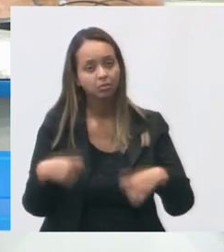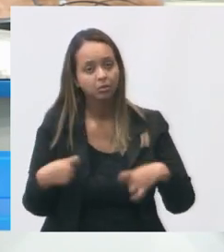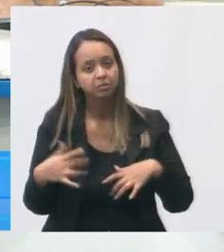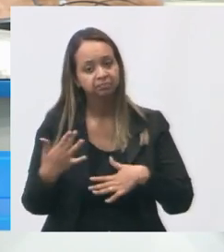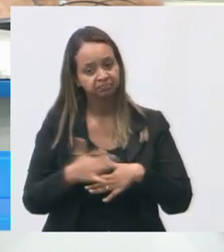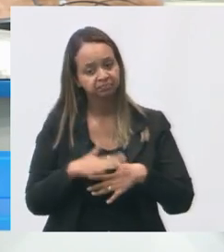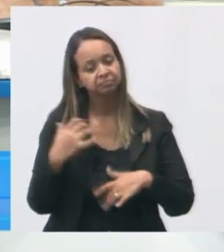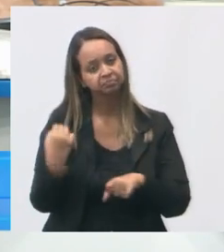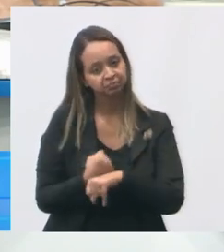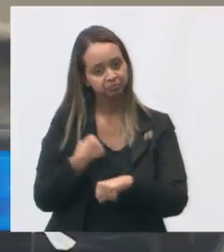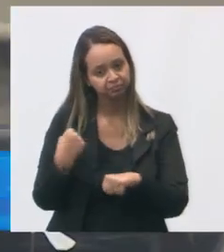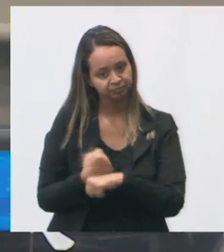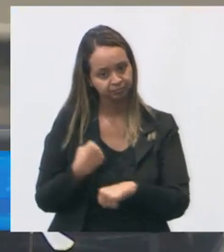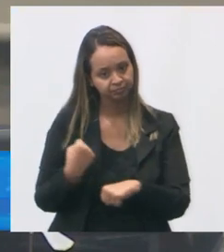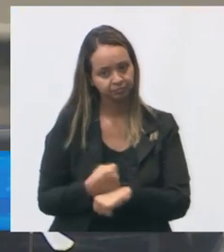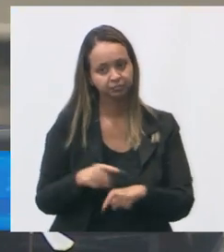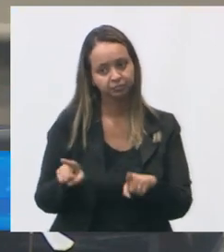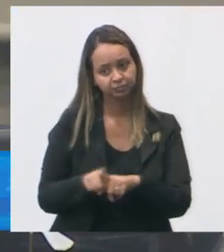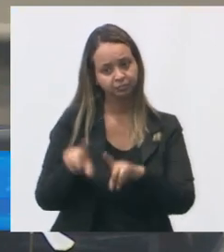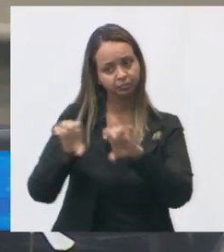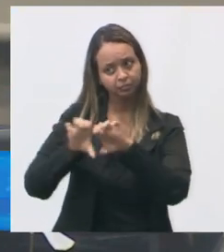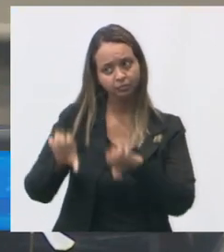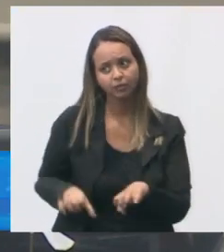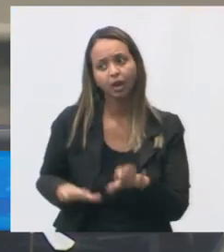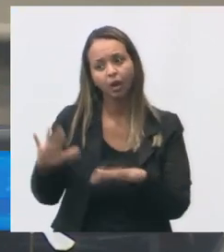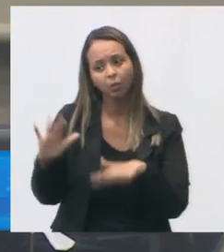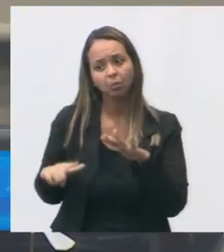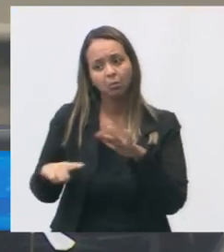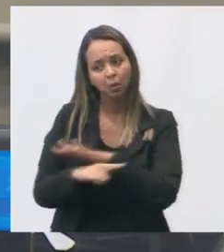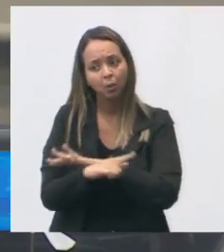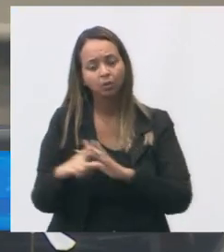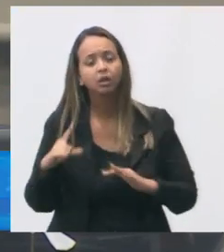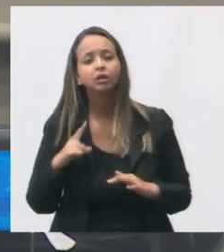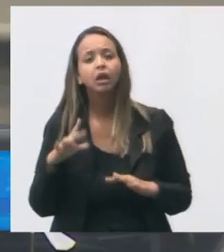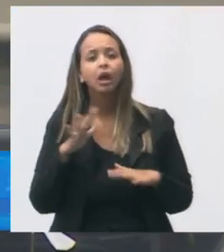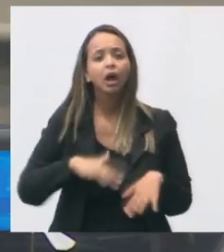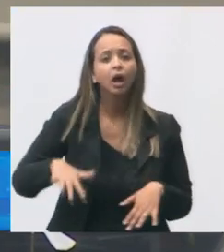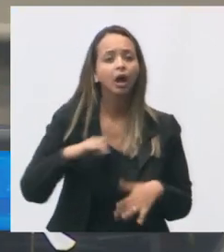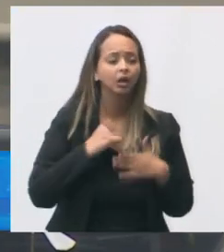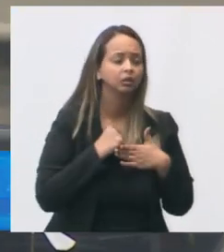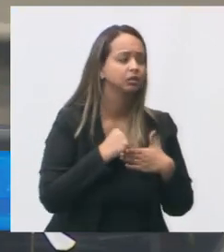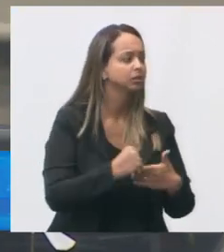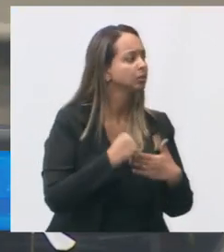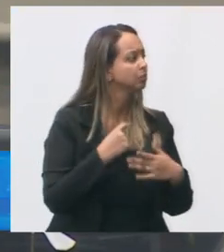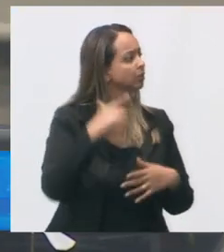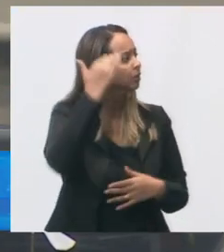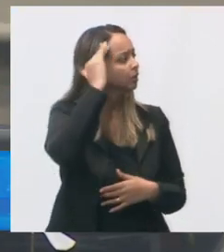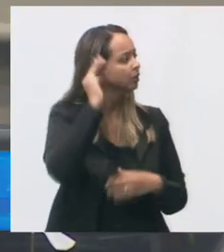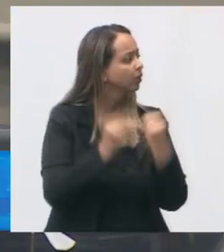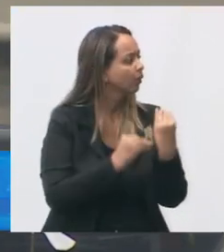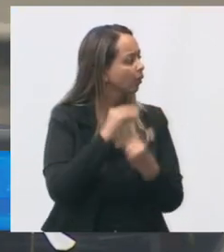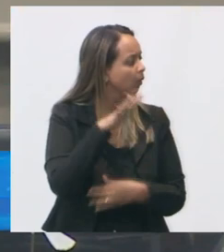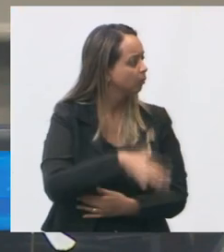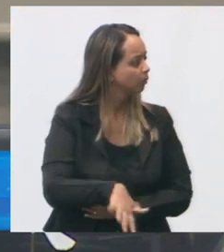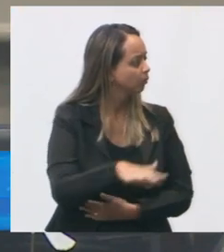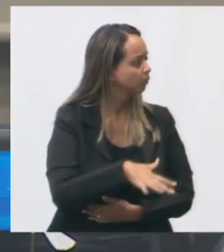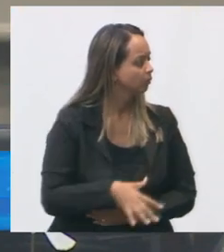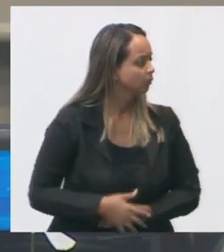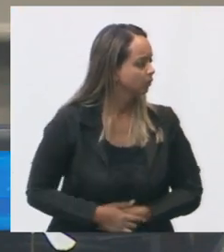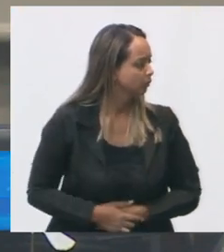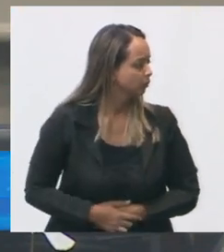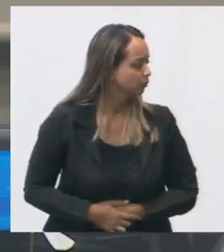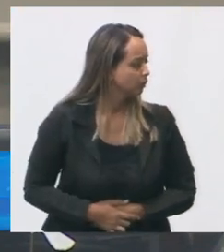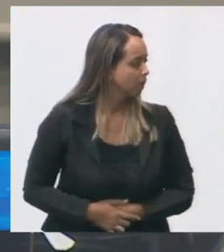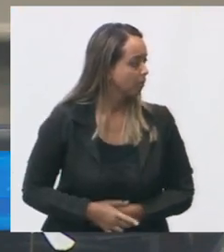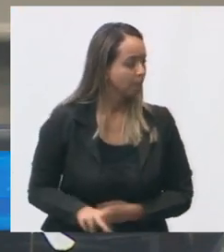infraestrutura mas é lógico que a faz algumas perguntas voltadas para a assistência para entender como é o funcionamento daquela unidade mas você